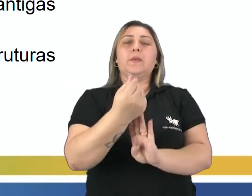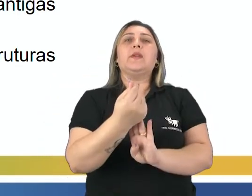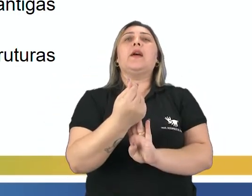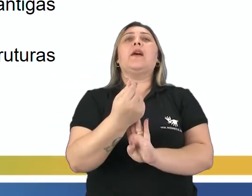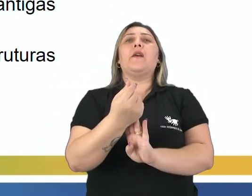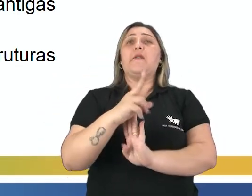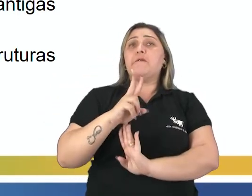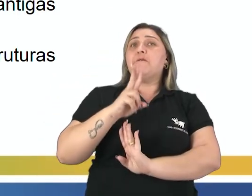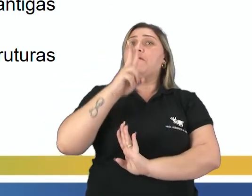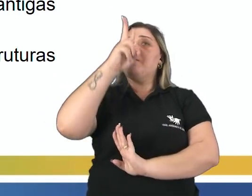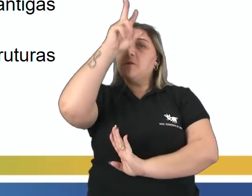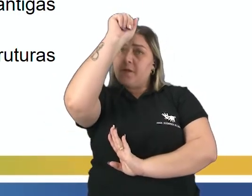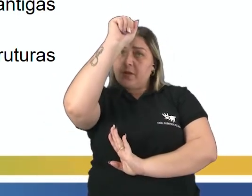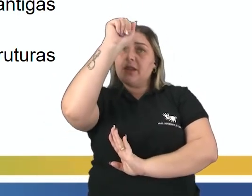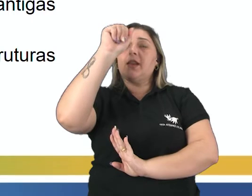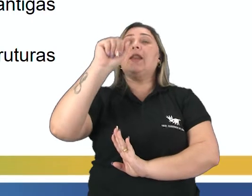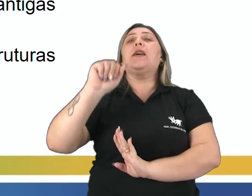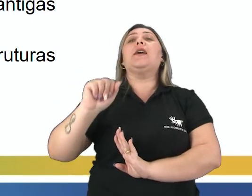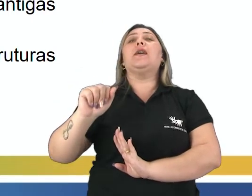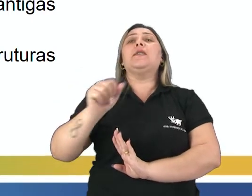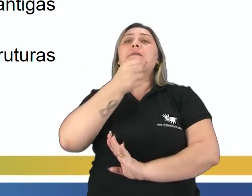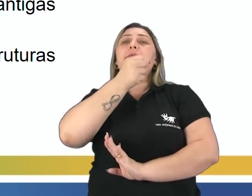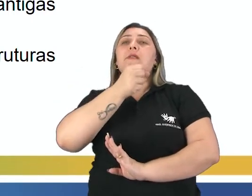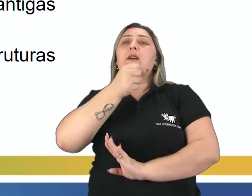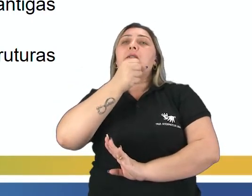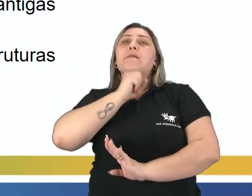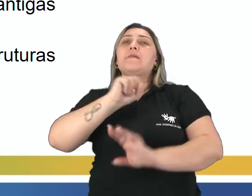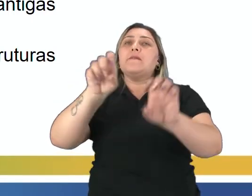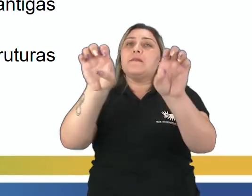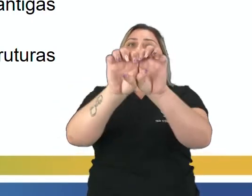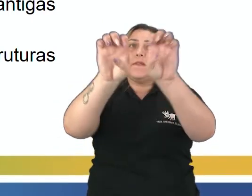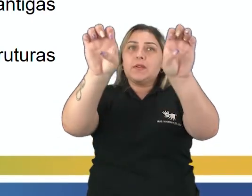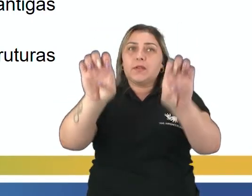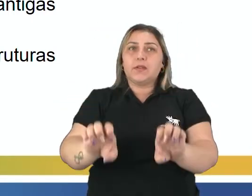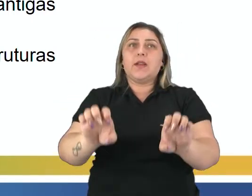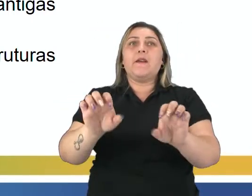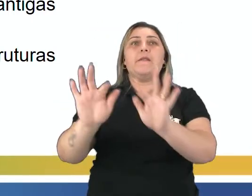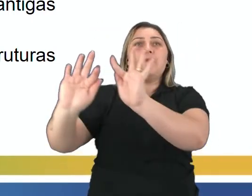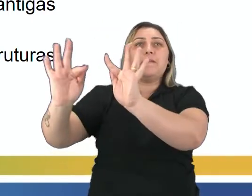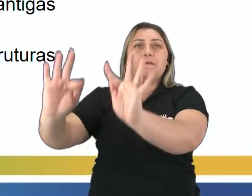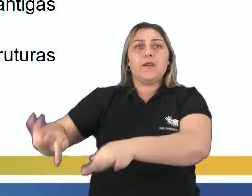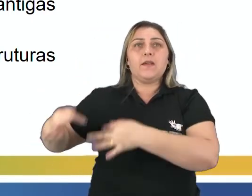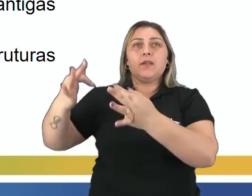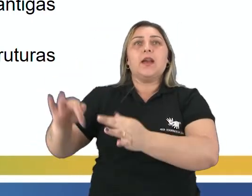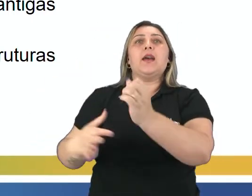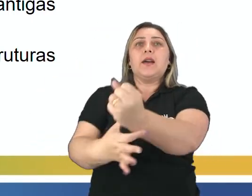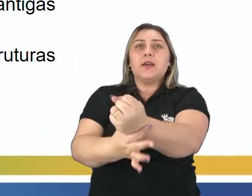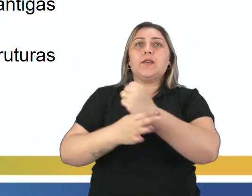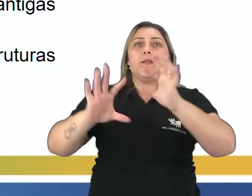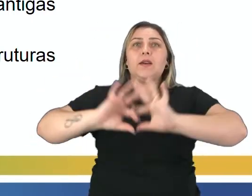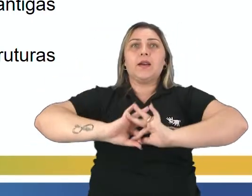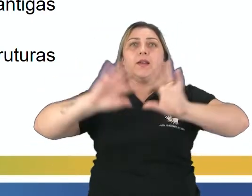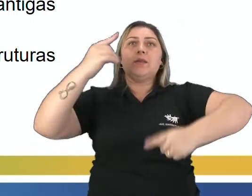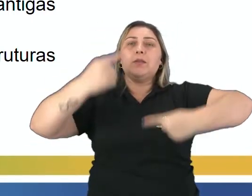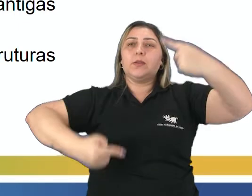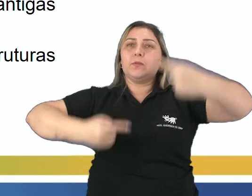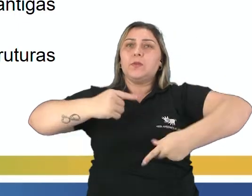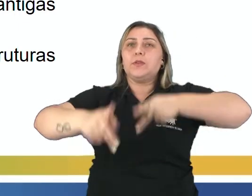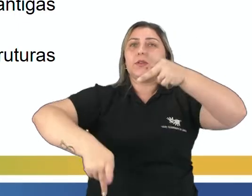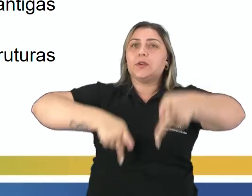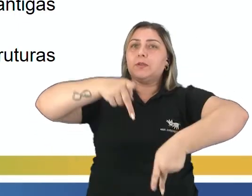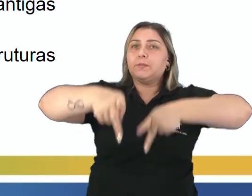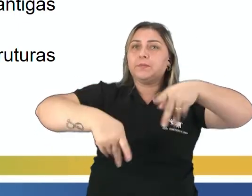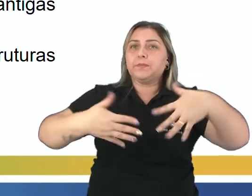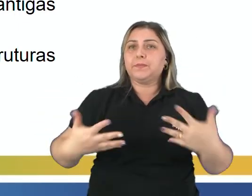destituiu, na verdade, a burguesia do poder, fortaleceu as antigas estruturas feudais que garantiam liberdade